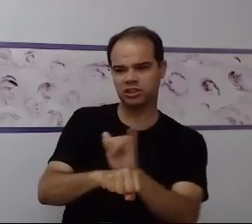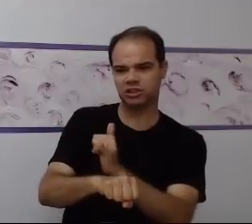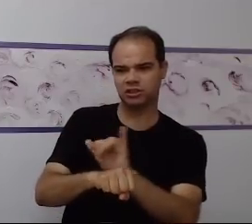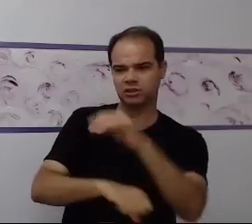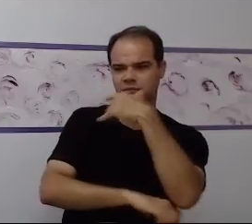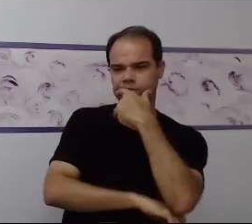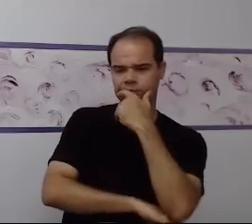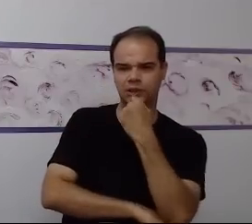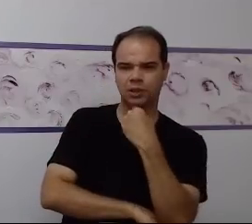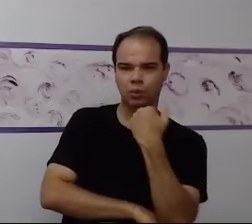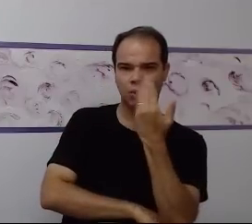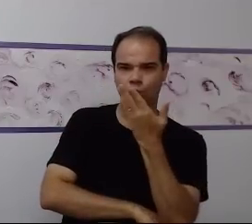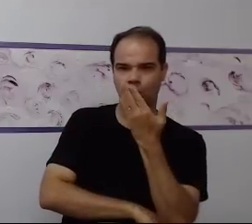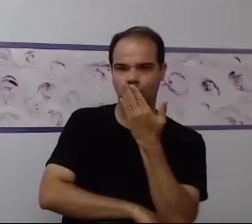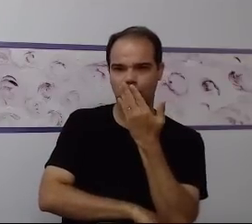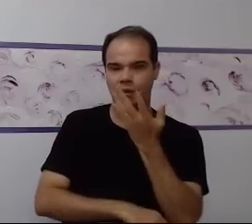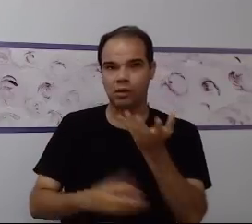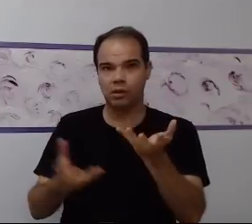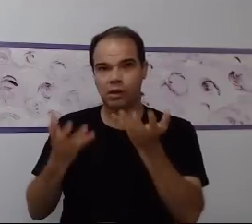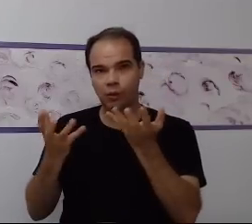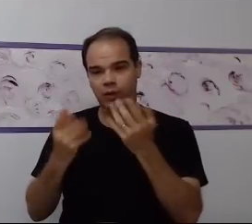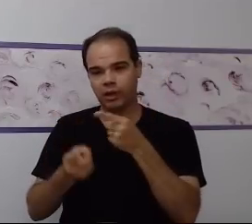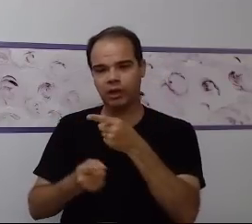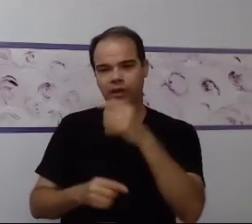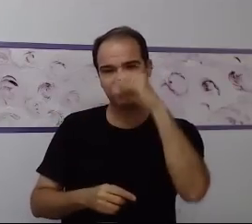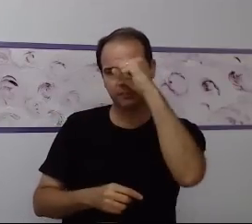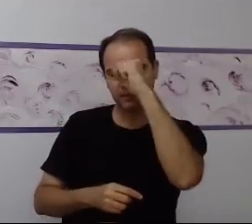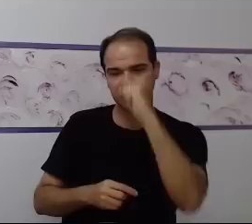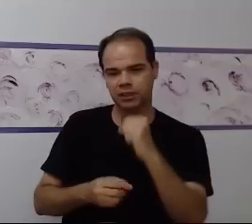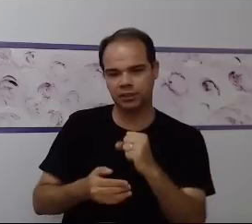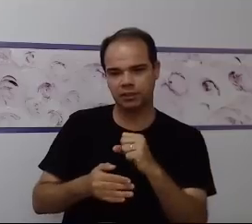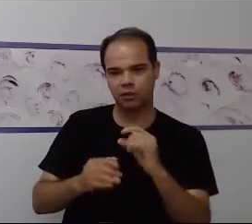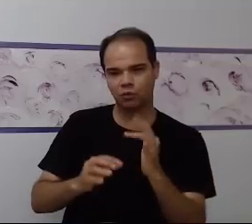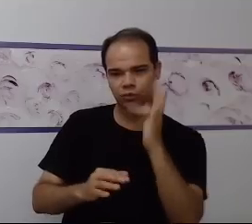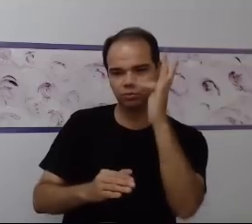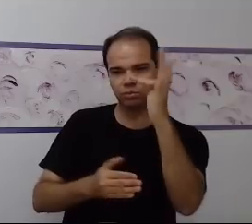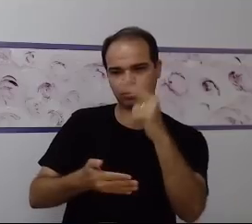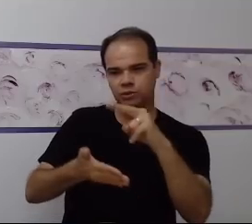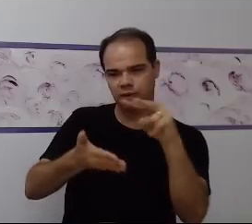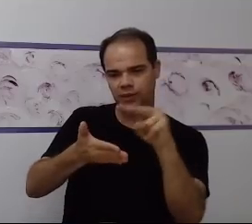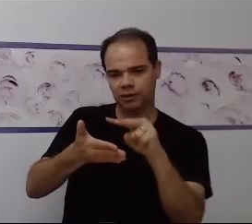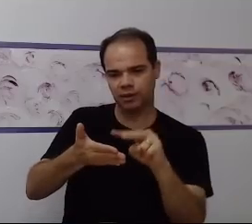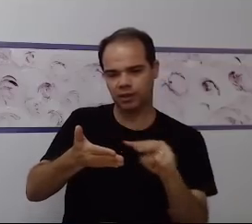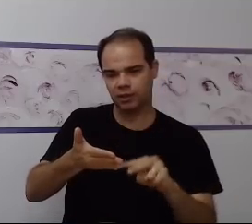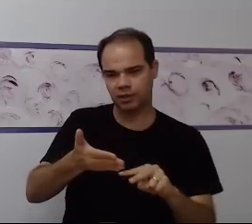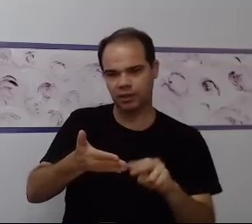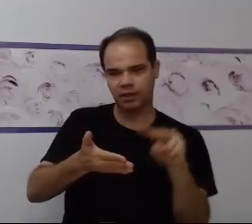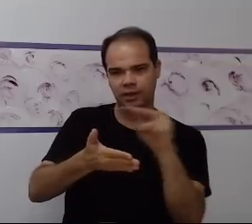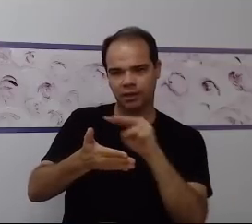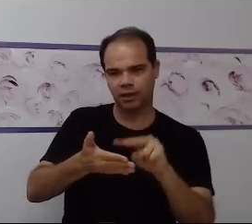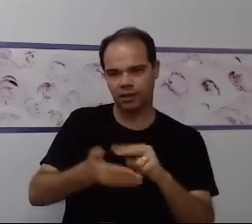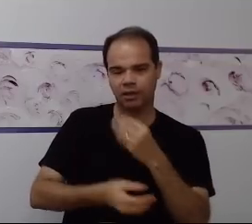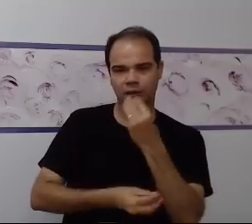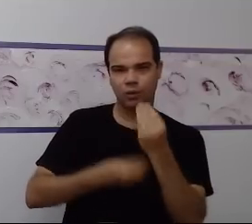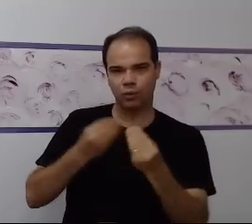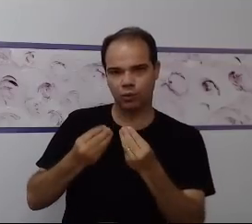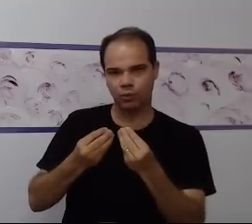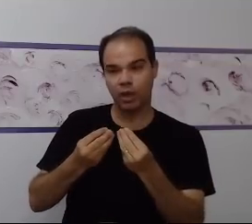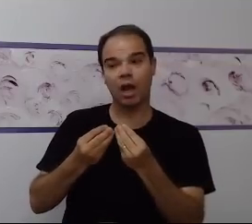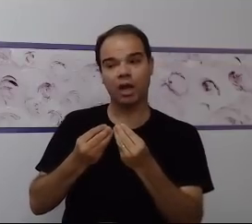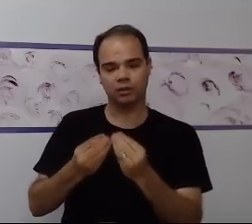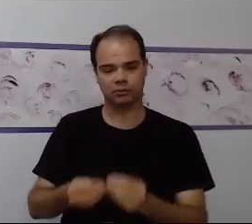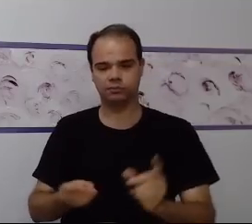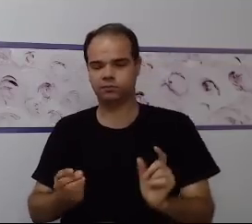pareamento dentro da alfabetização. eu disponho de imagens, como a gente falou, e eu coloco junto a questão das palavras. Então, eu vou